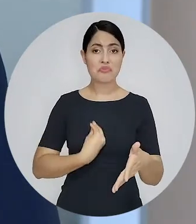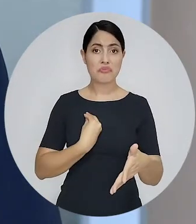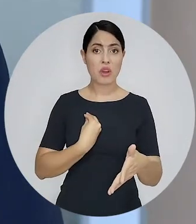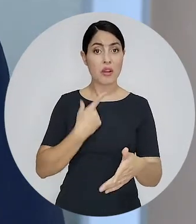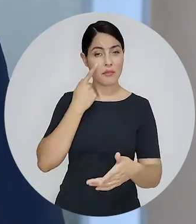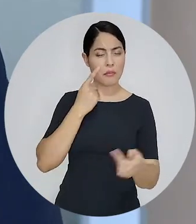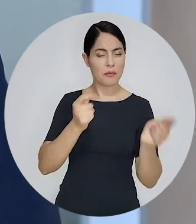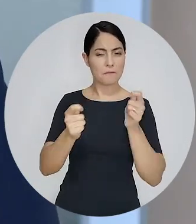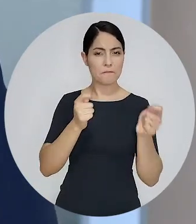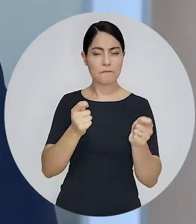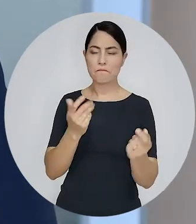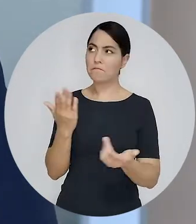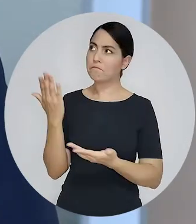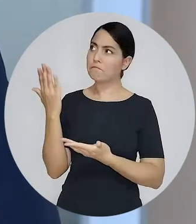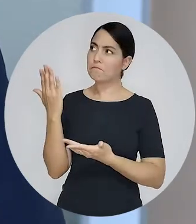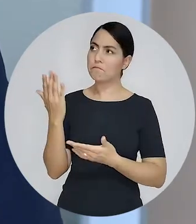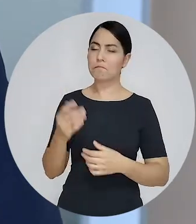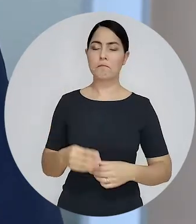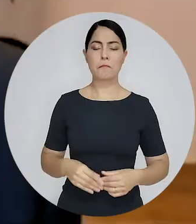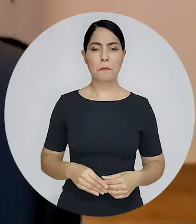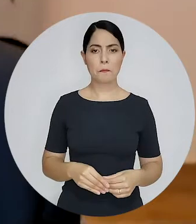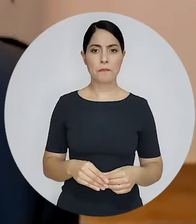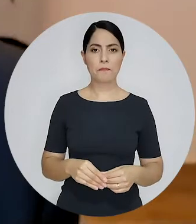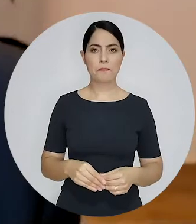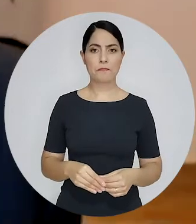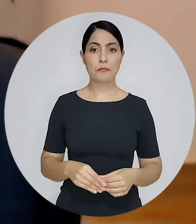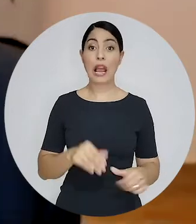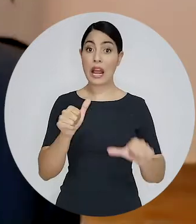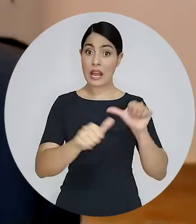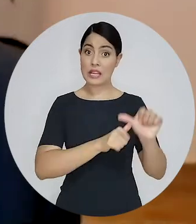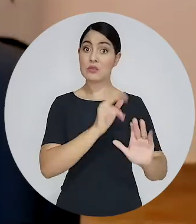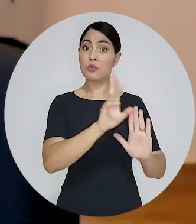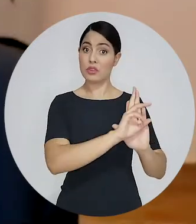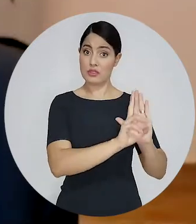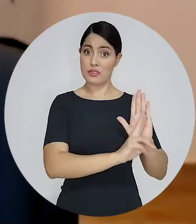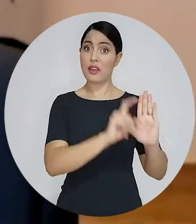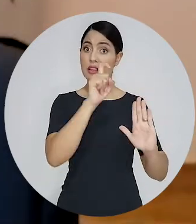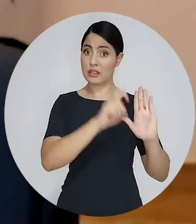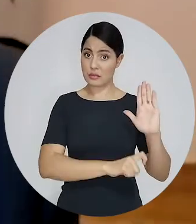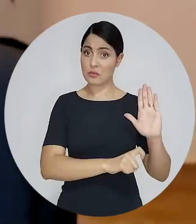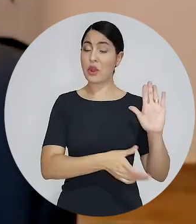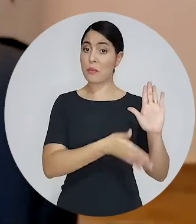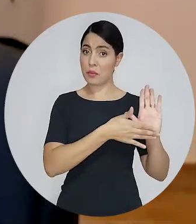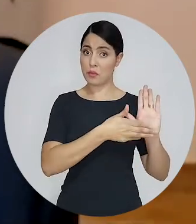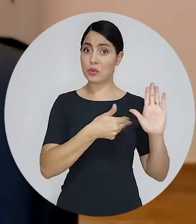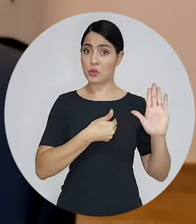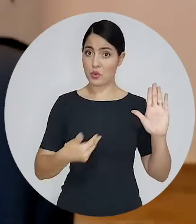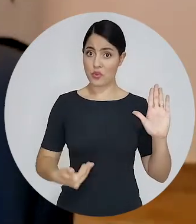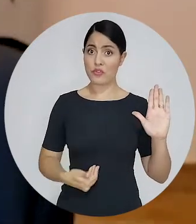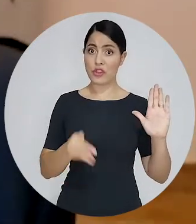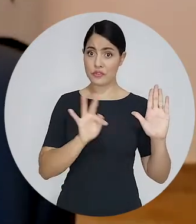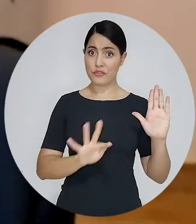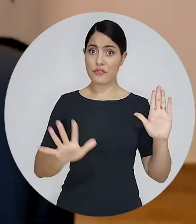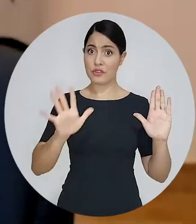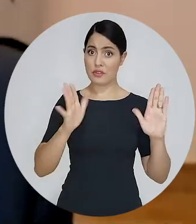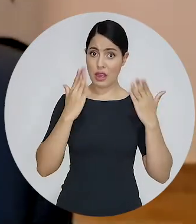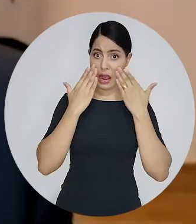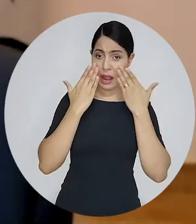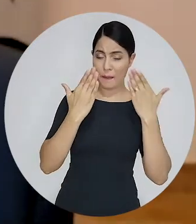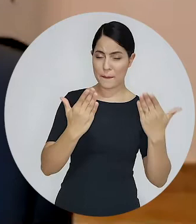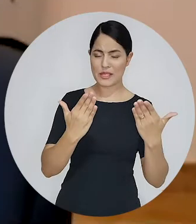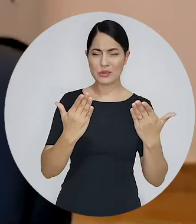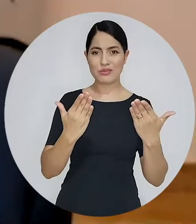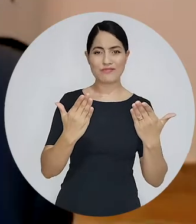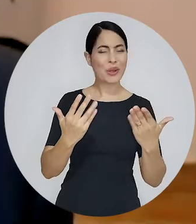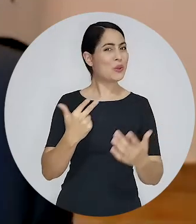brasileira. Acompanhe na entrevista. A reforma tributária que foi apresentada pelo governo na verdade